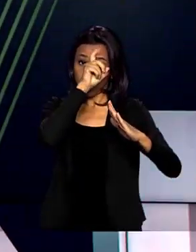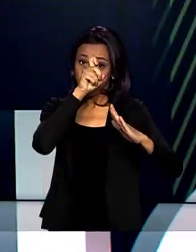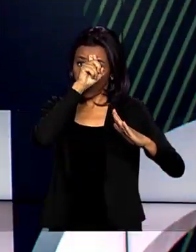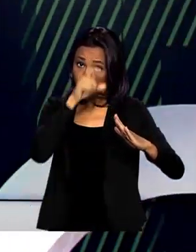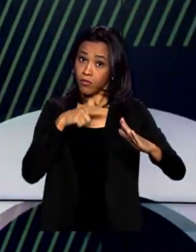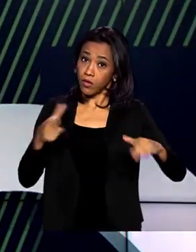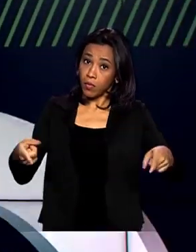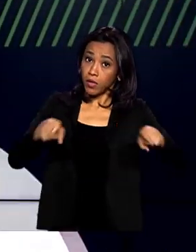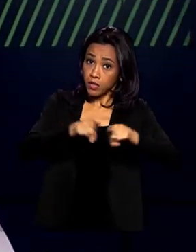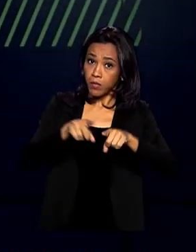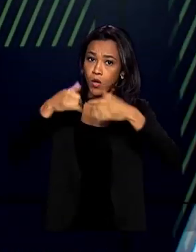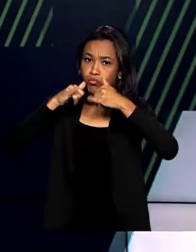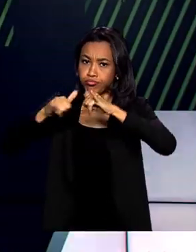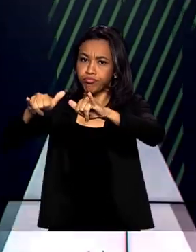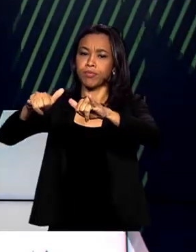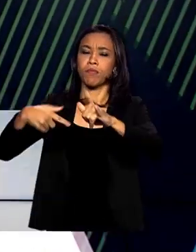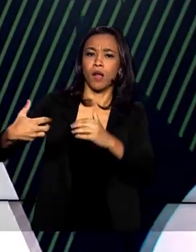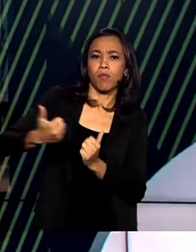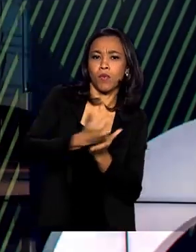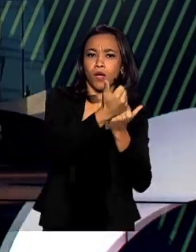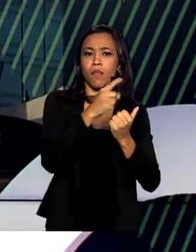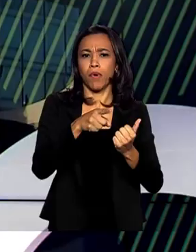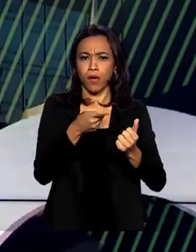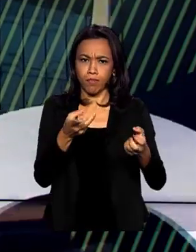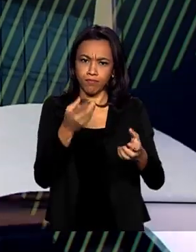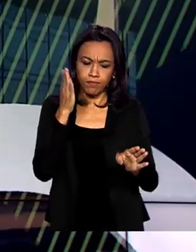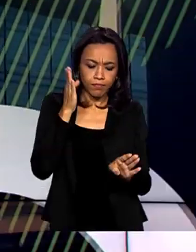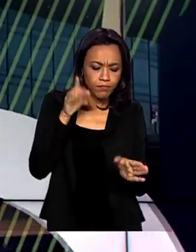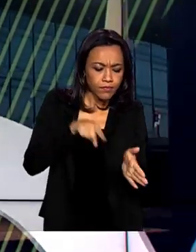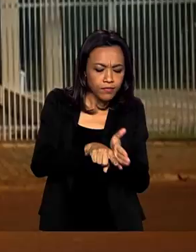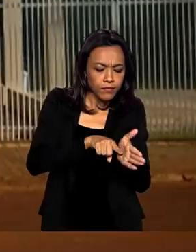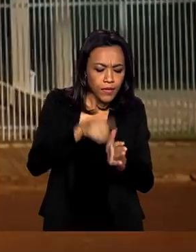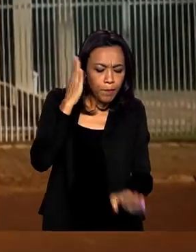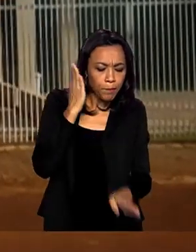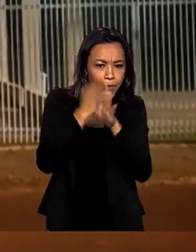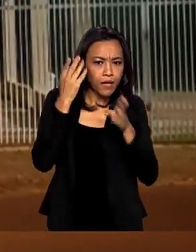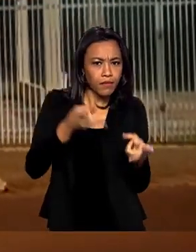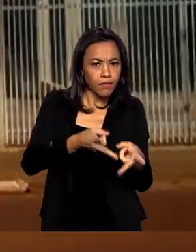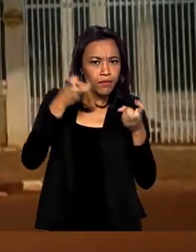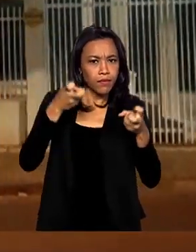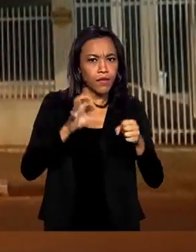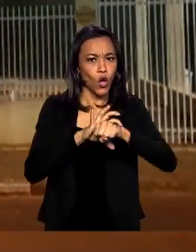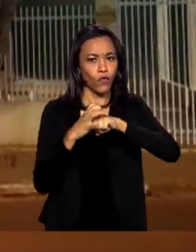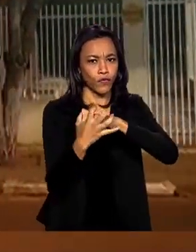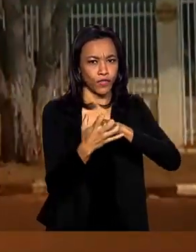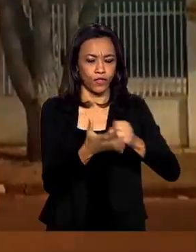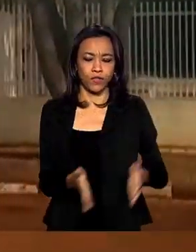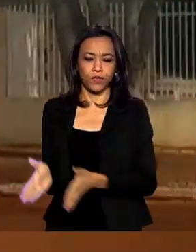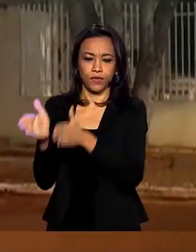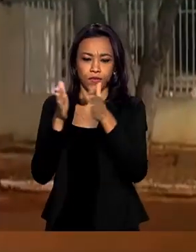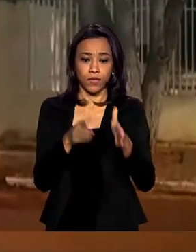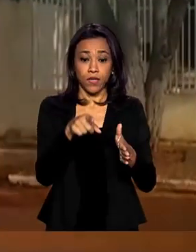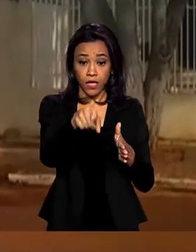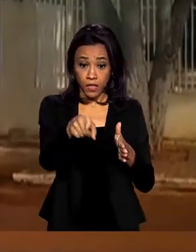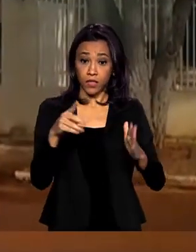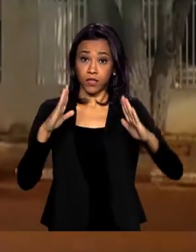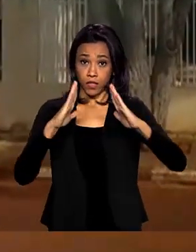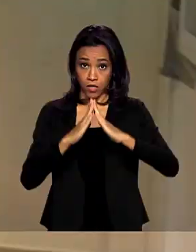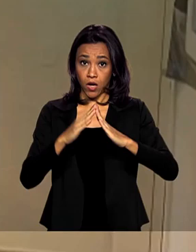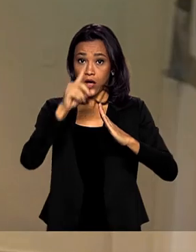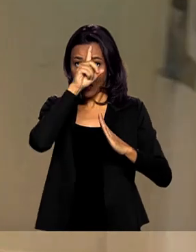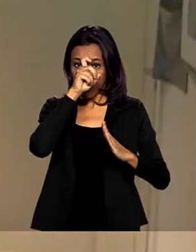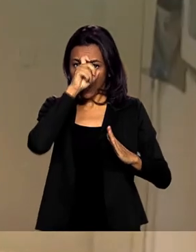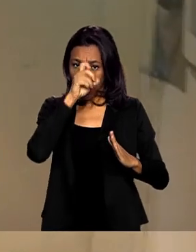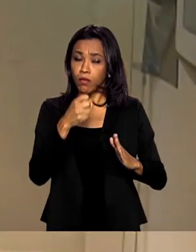fazer testes rápidos para detectar a covid-19. O hospital tem um estoque de 90